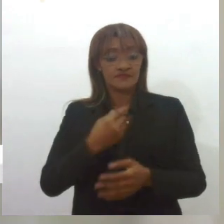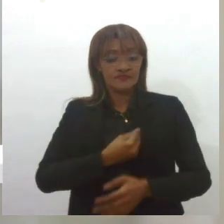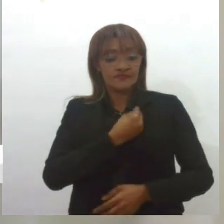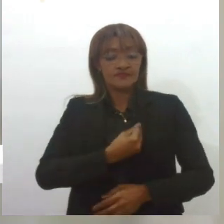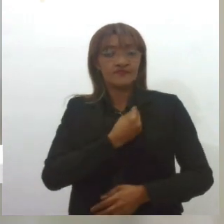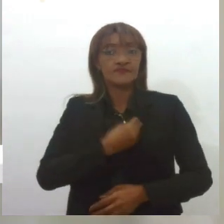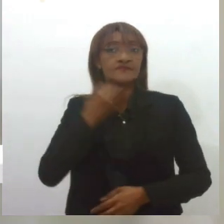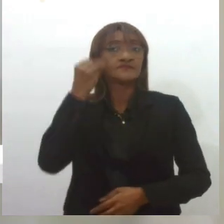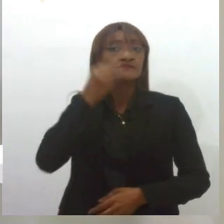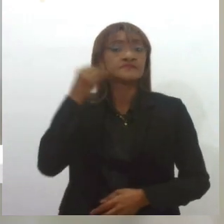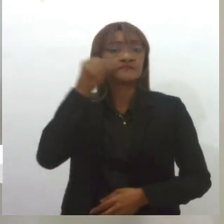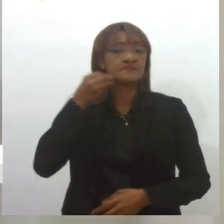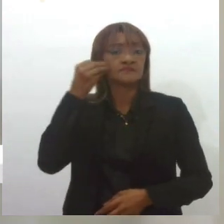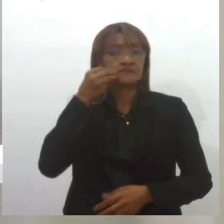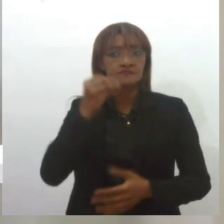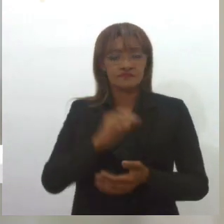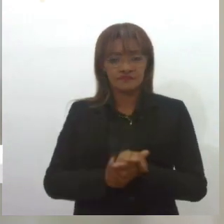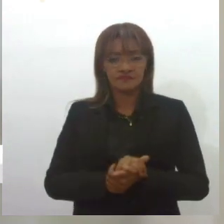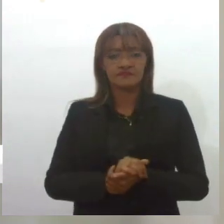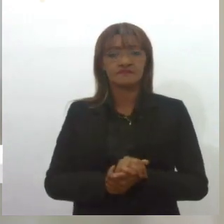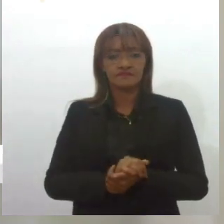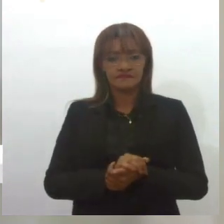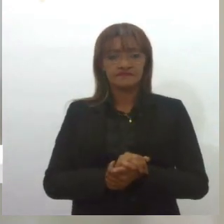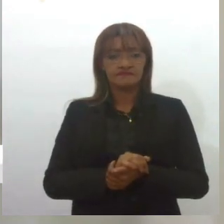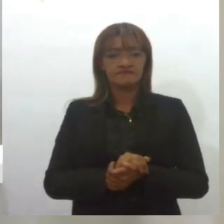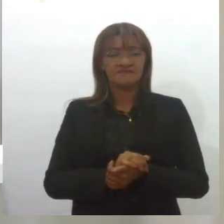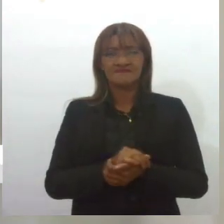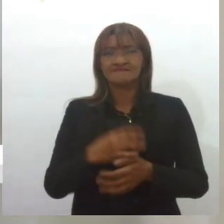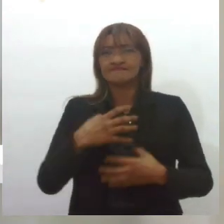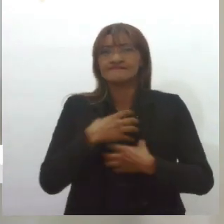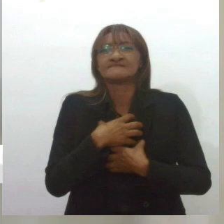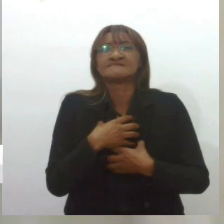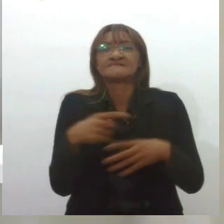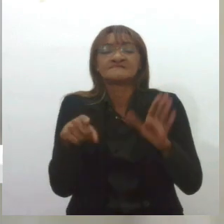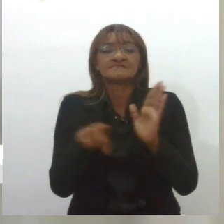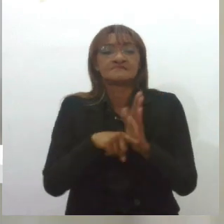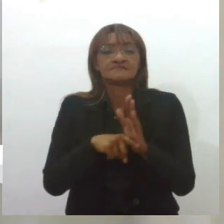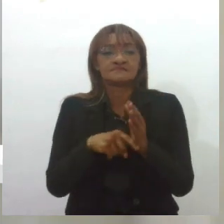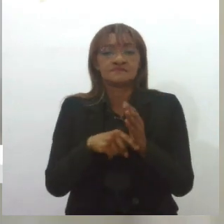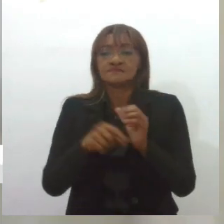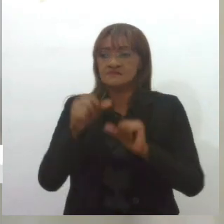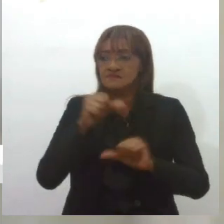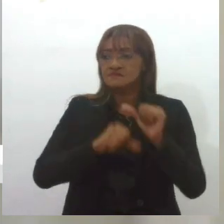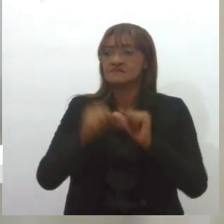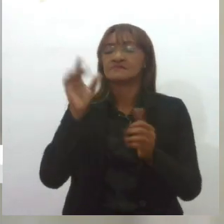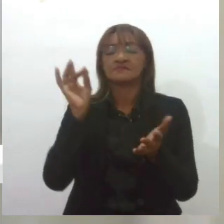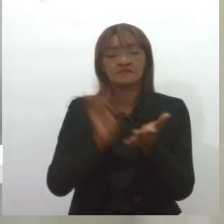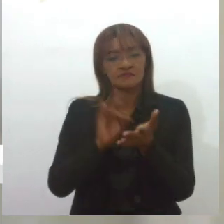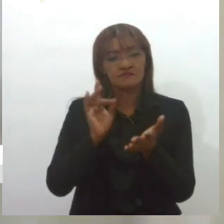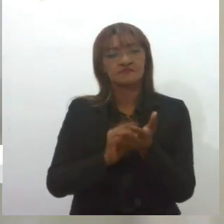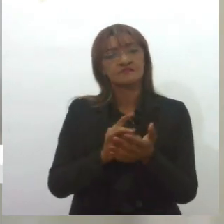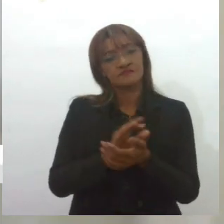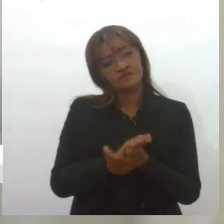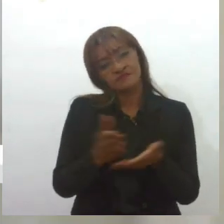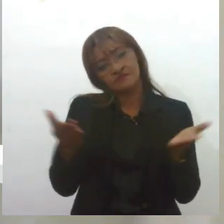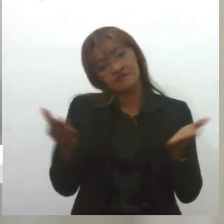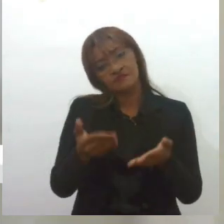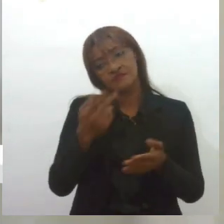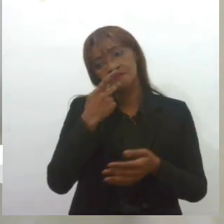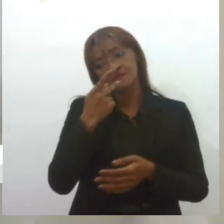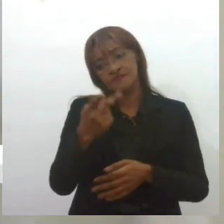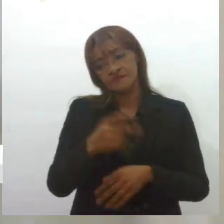essa carga, vamos dizer assim, essa carga negativa, essa carga de transição, realmente, como a gente fala nas unidades, né,